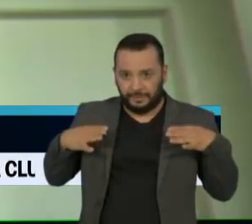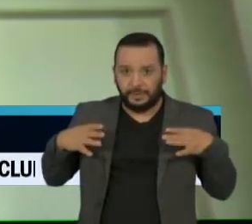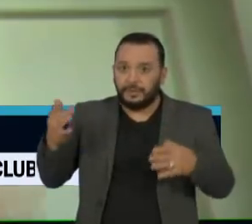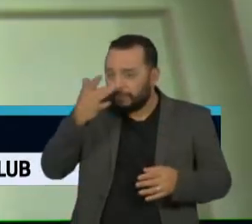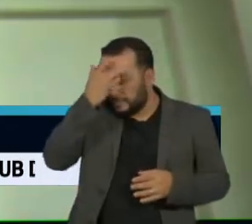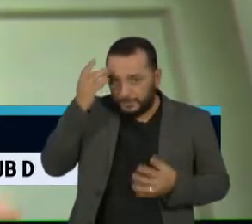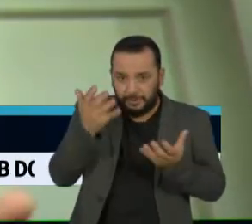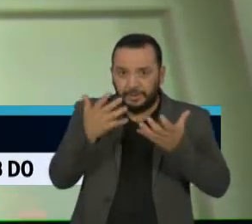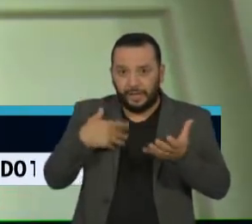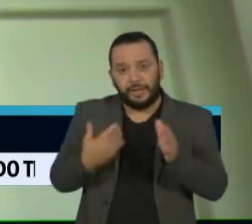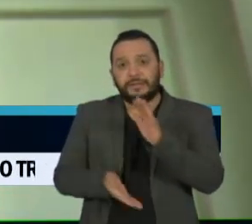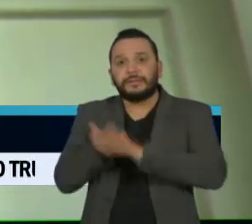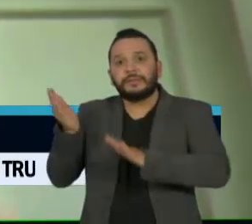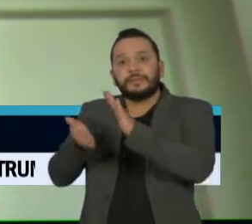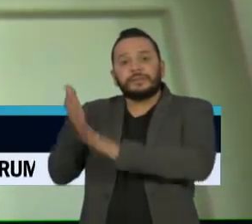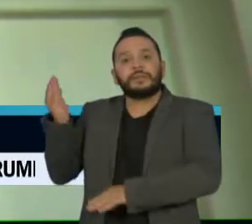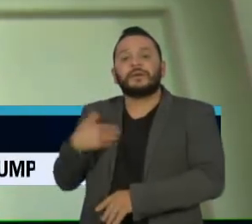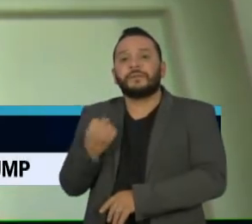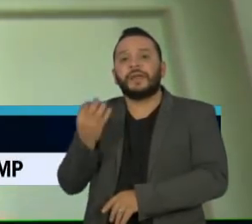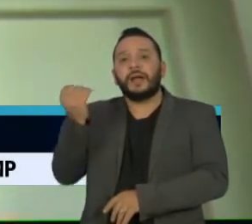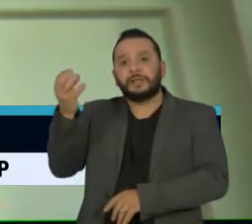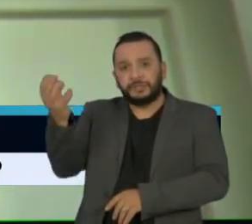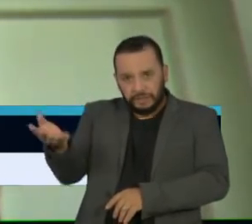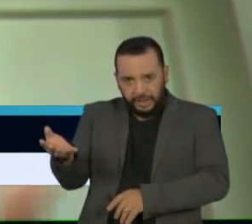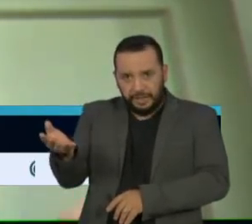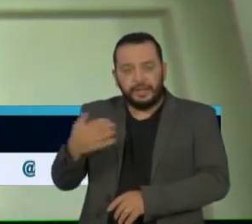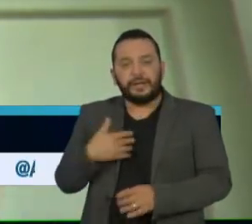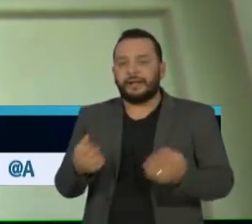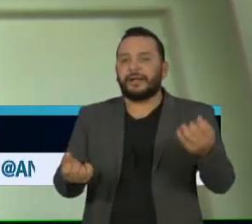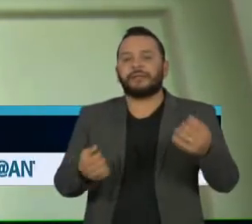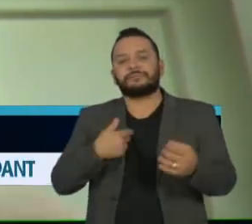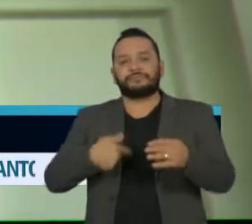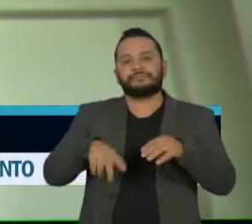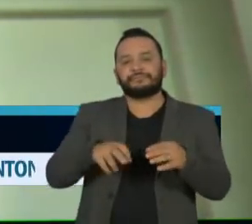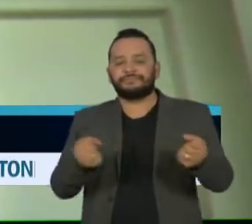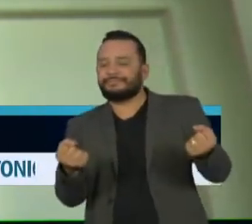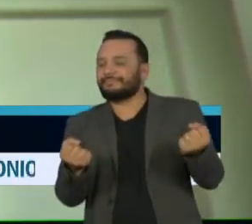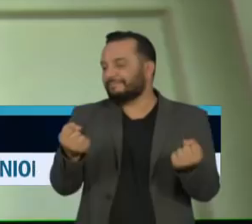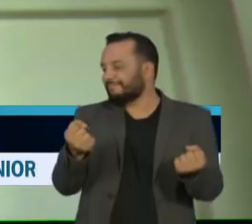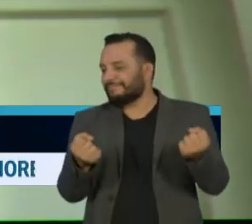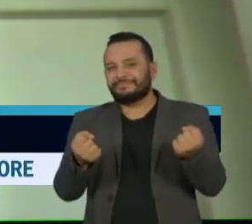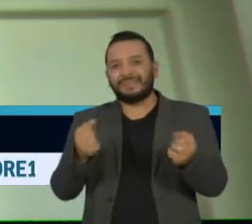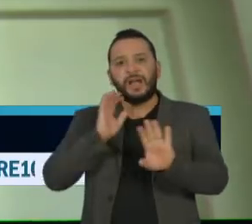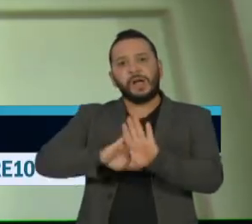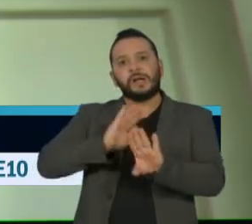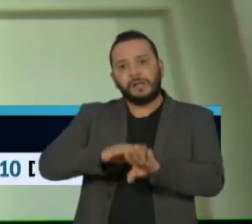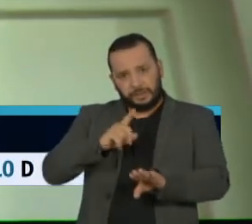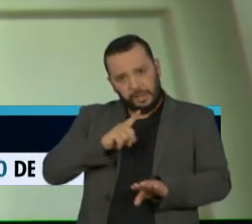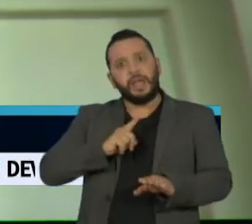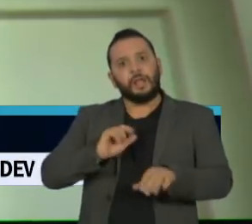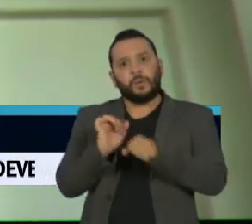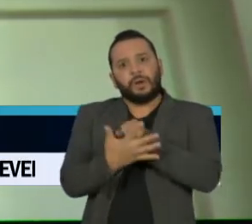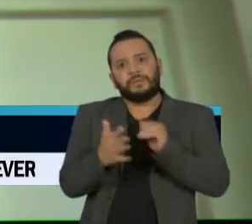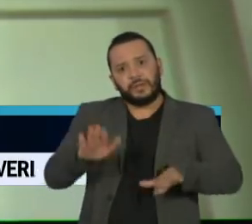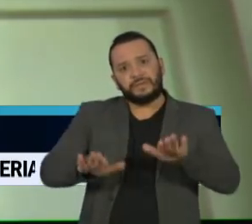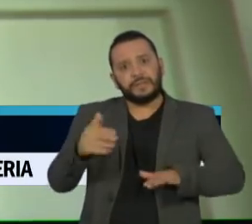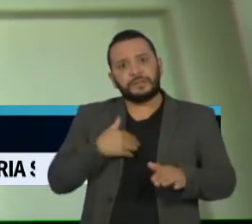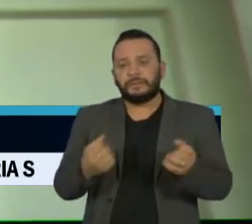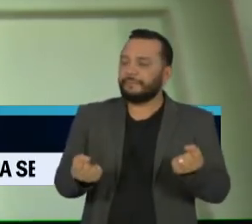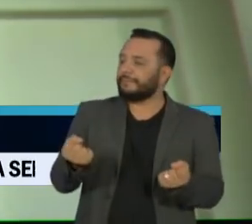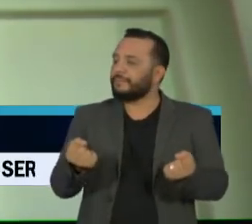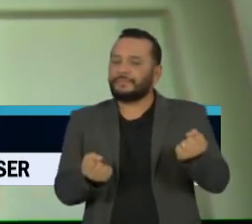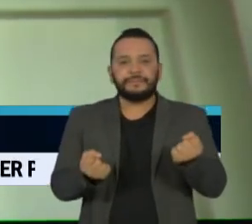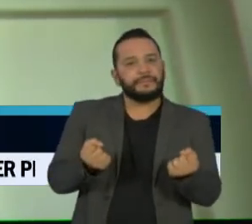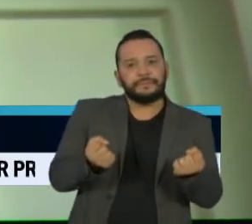viajar, ele está se sentindo bem, entra dentro do carro, mas ele pode estar, a gente não sabe, ele não sabe. Então ele pode estar